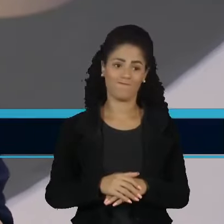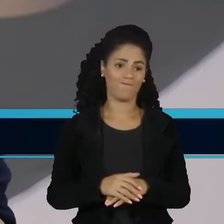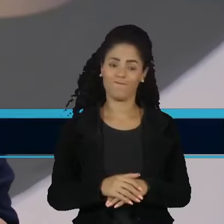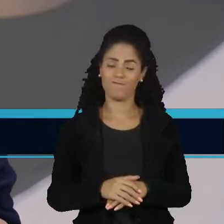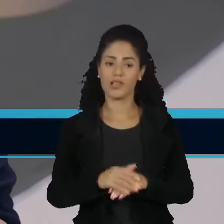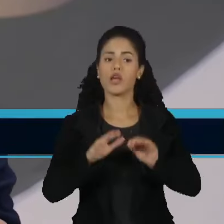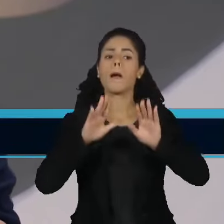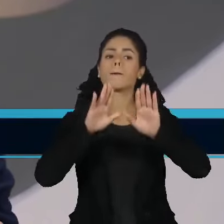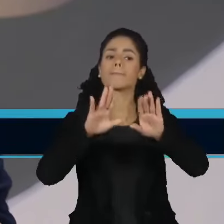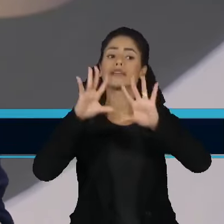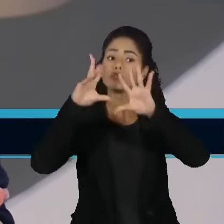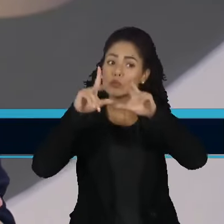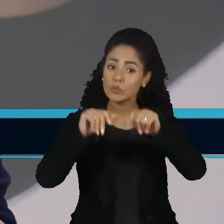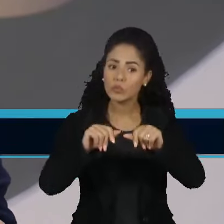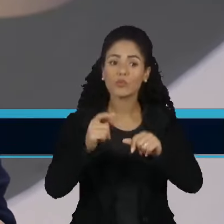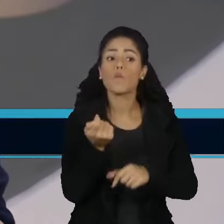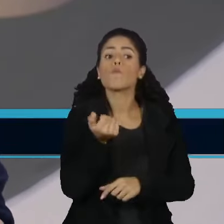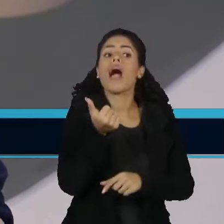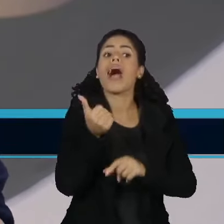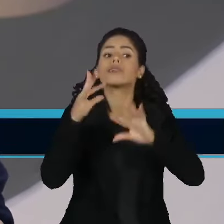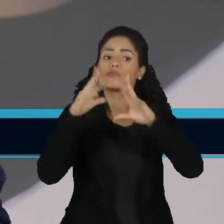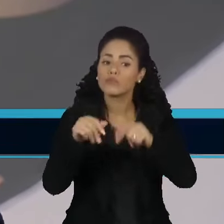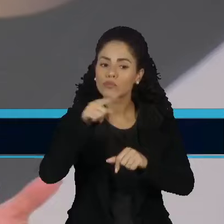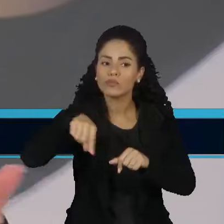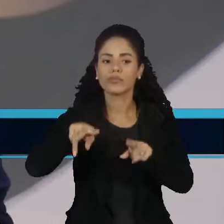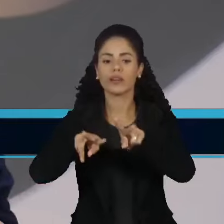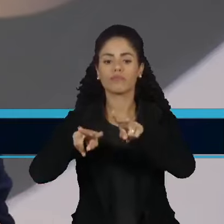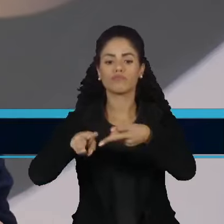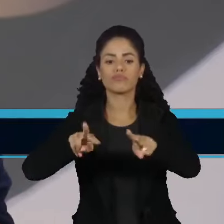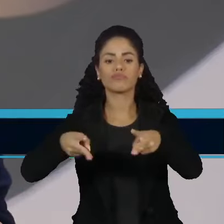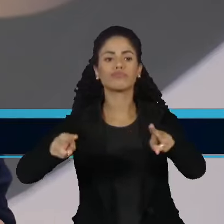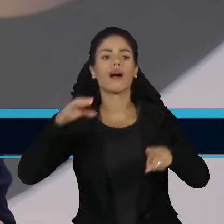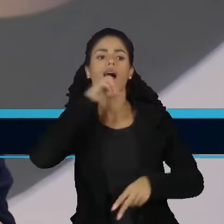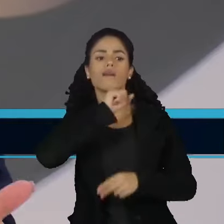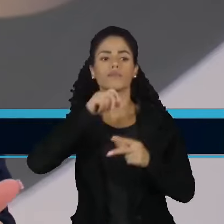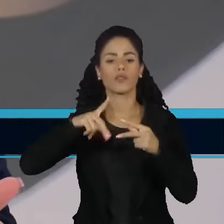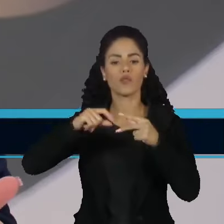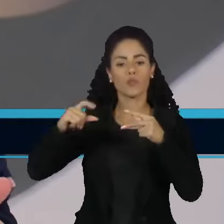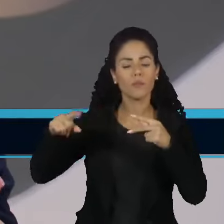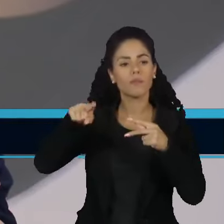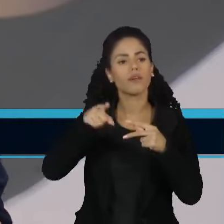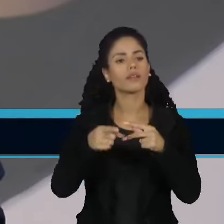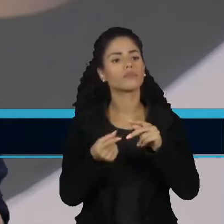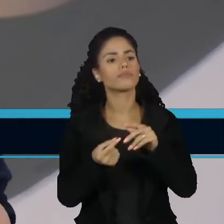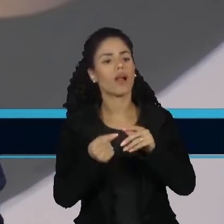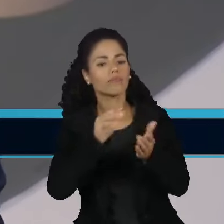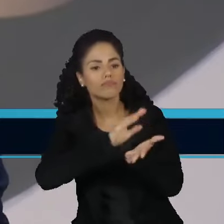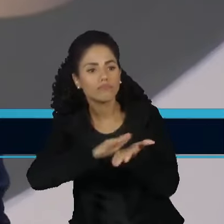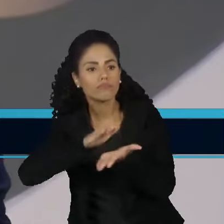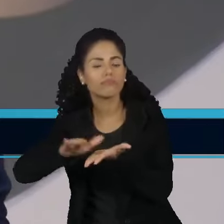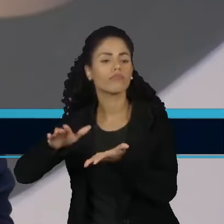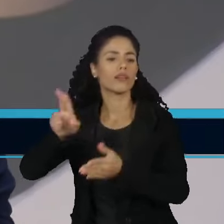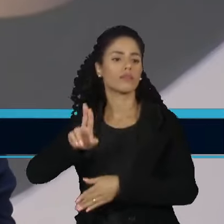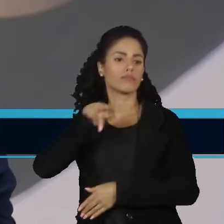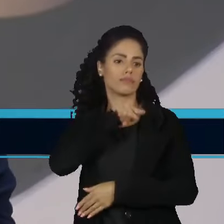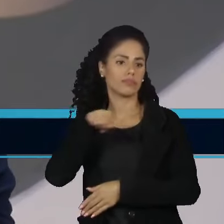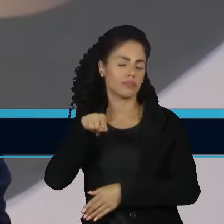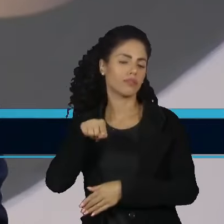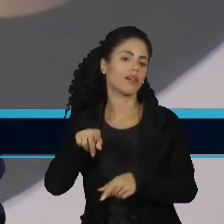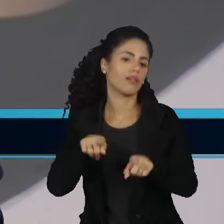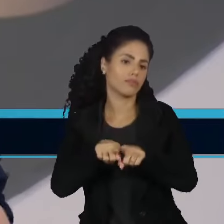transferências estão gerando um recurso público com uma utilização inferior ou pouco